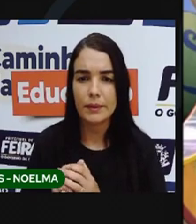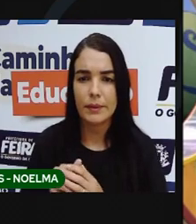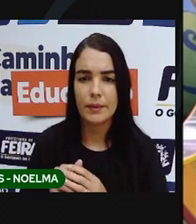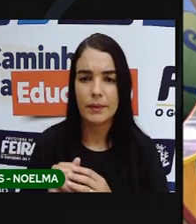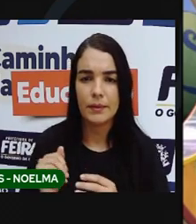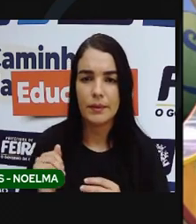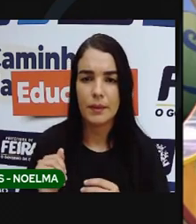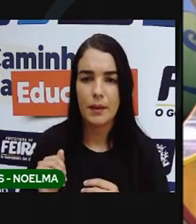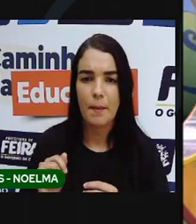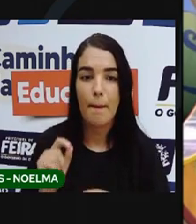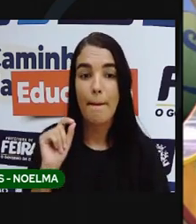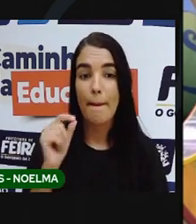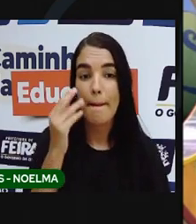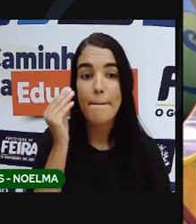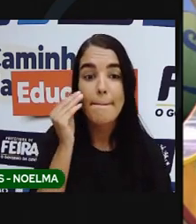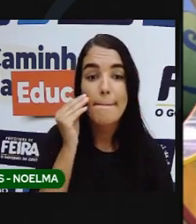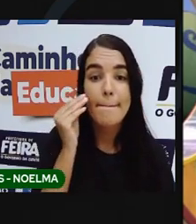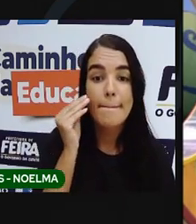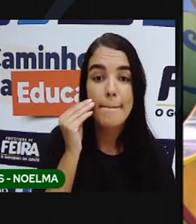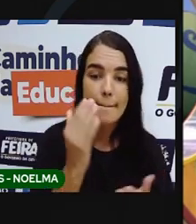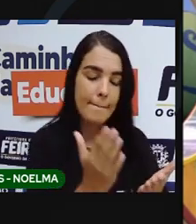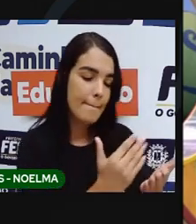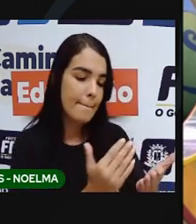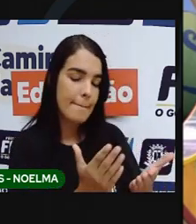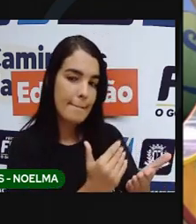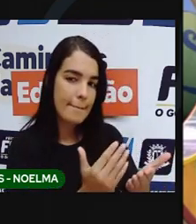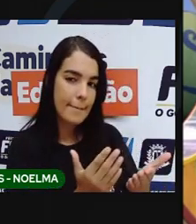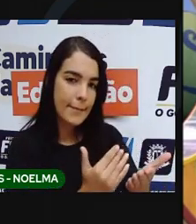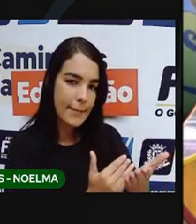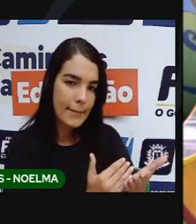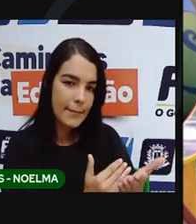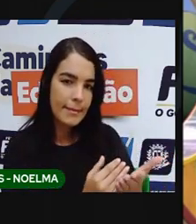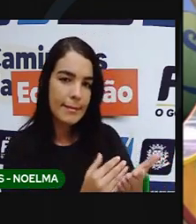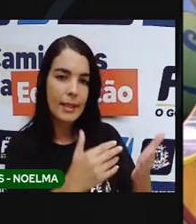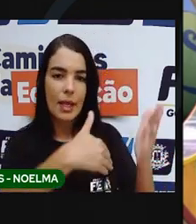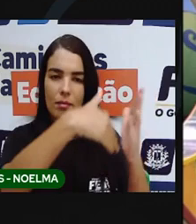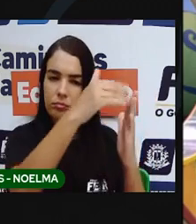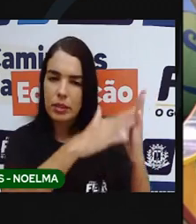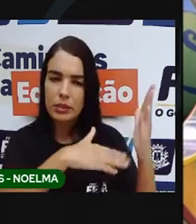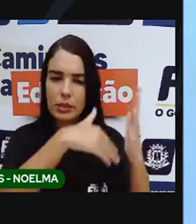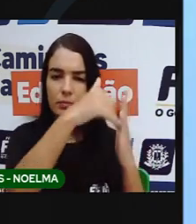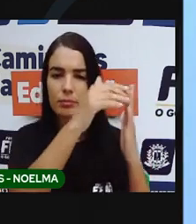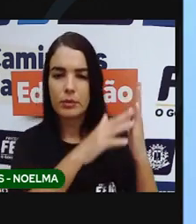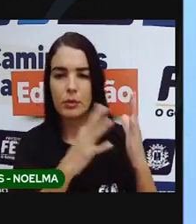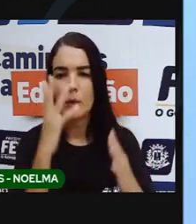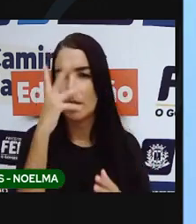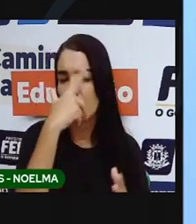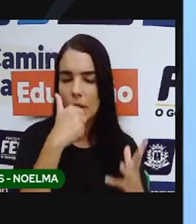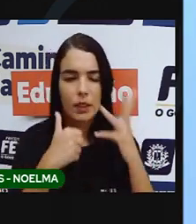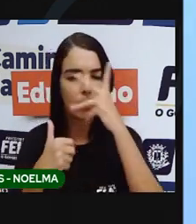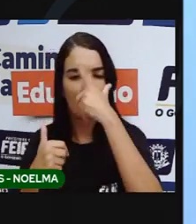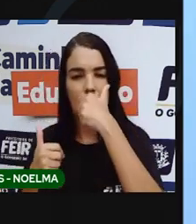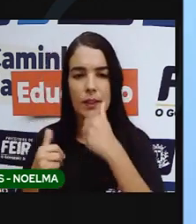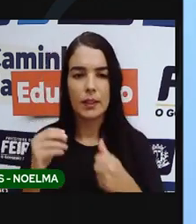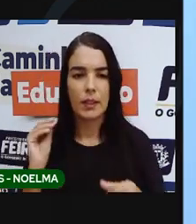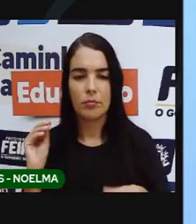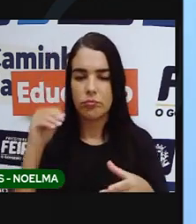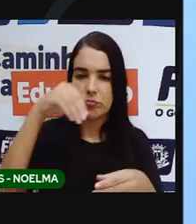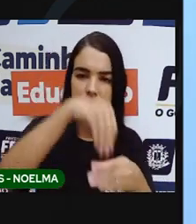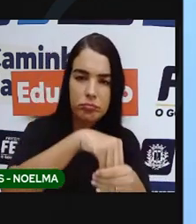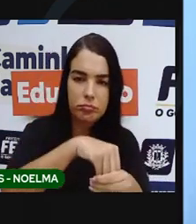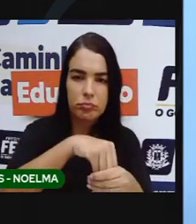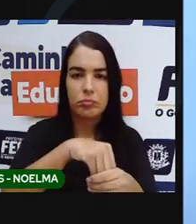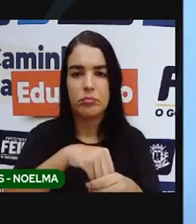longe, Claro, porque eu sou mole, mas sou ligeira, meu filho! Simples! Agora, pessoal, eu preciso ir, sabe?